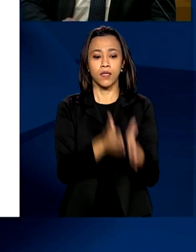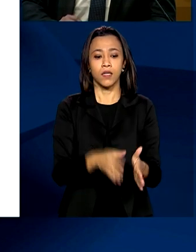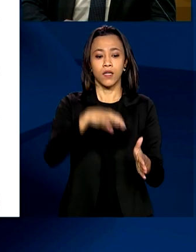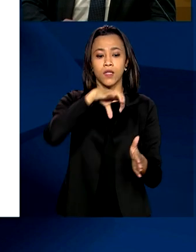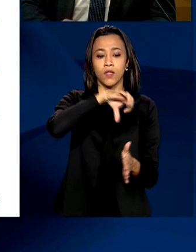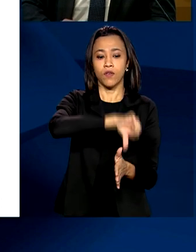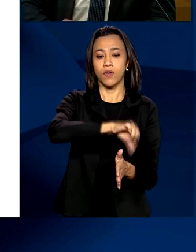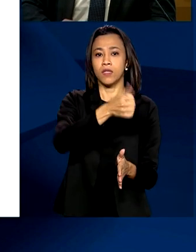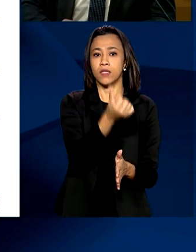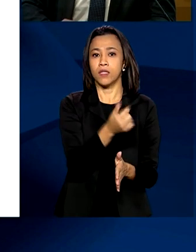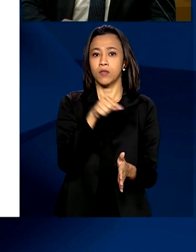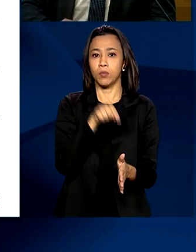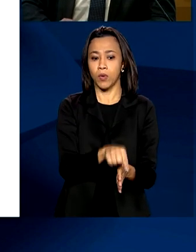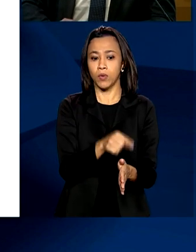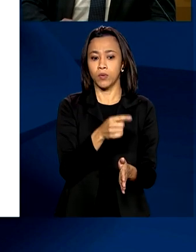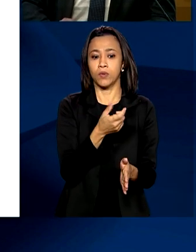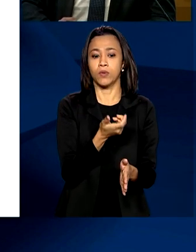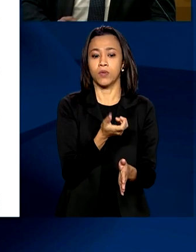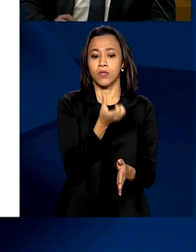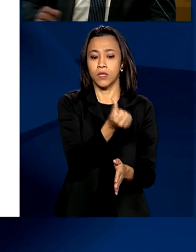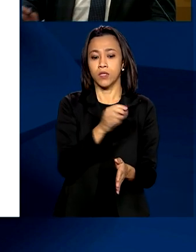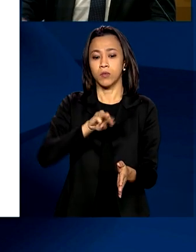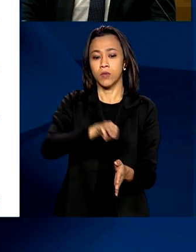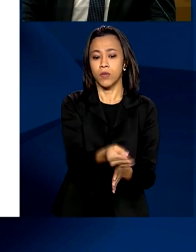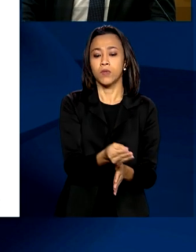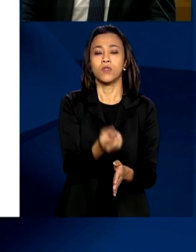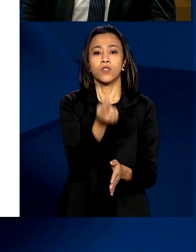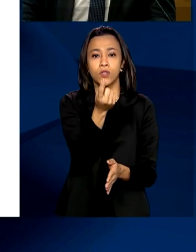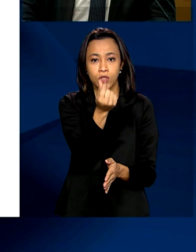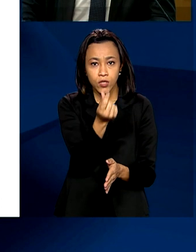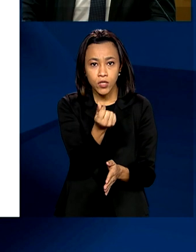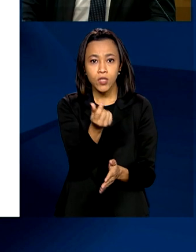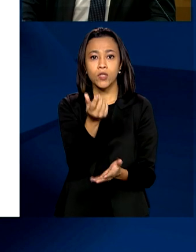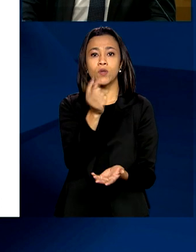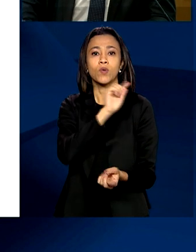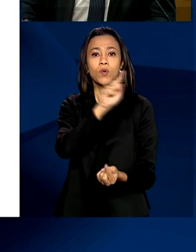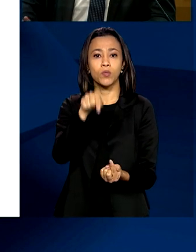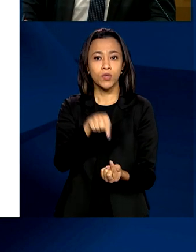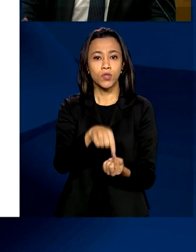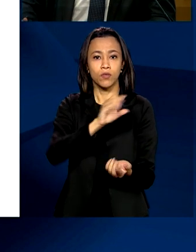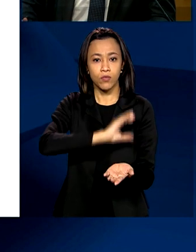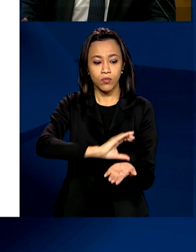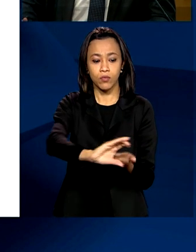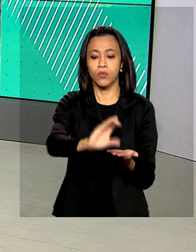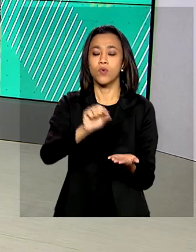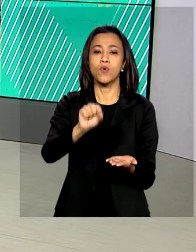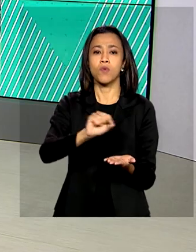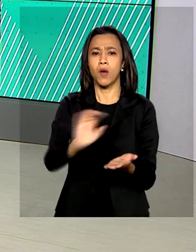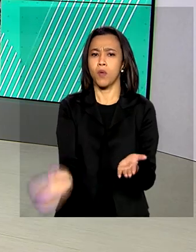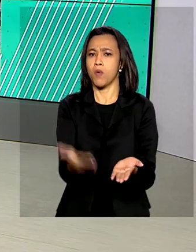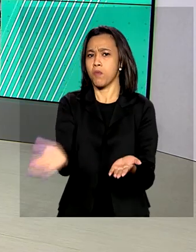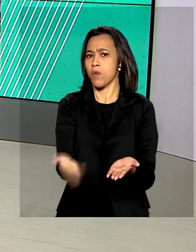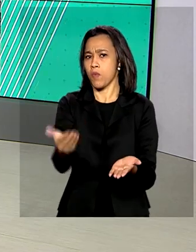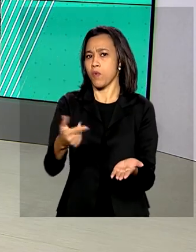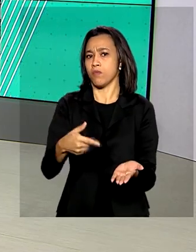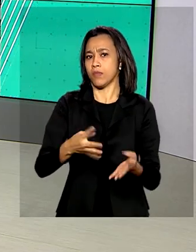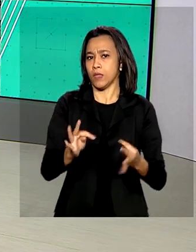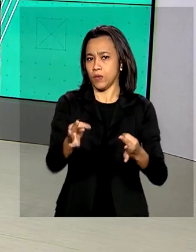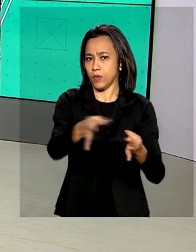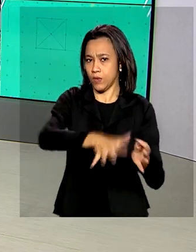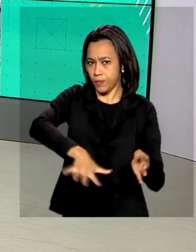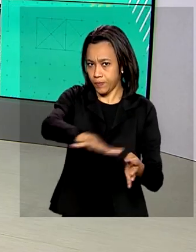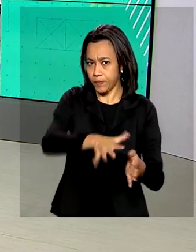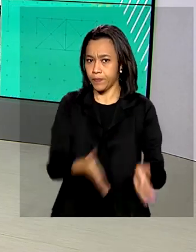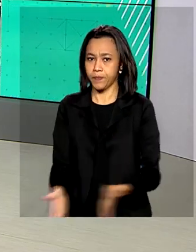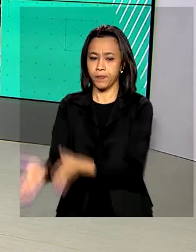destinados a investimentos necessários para a absorção da tecnologia de produção pela Fiocruz. De olho